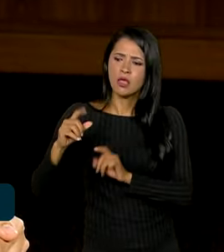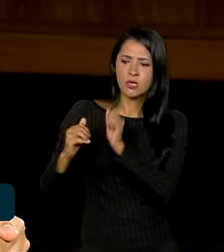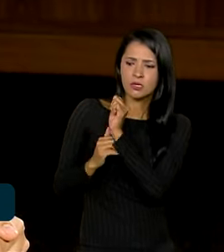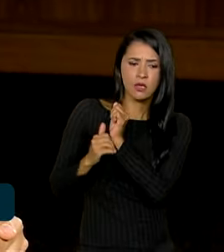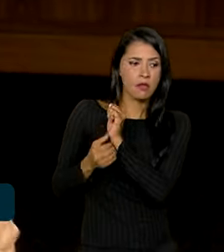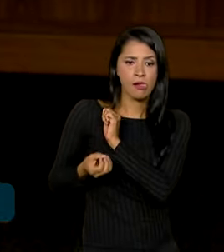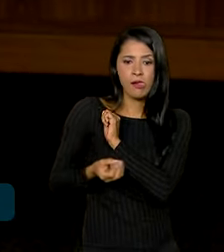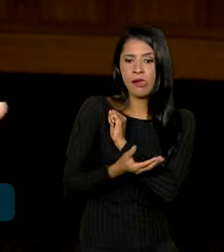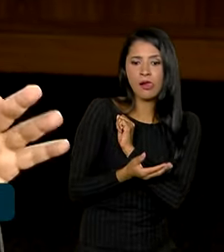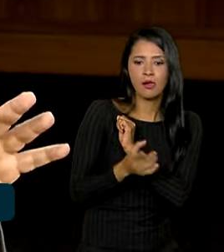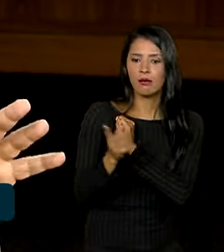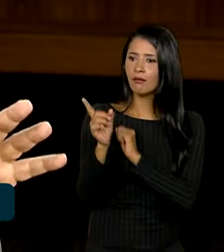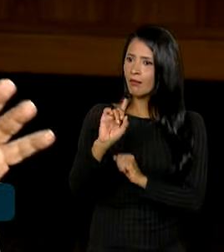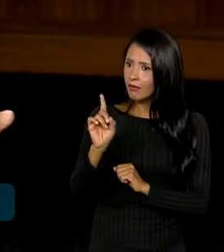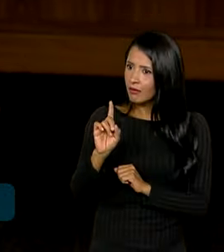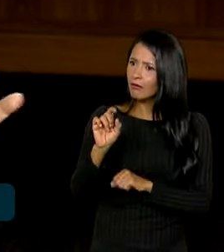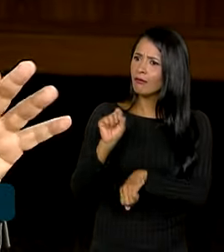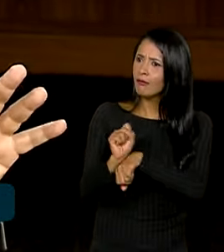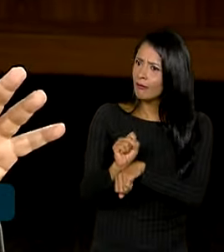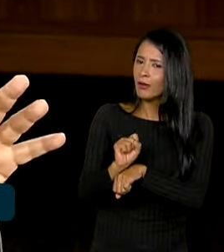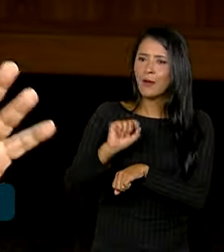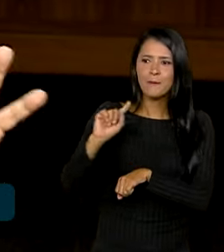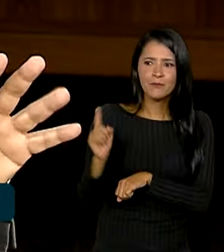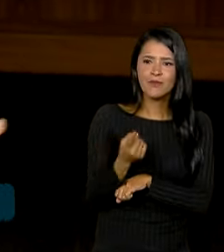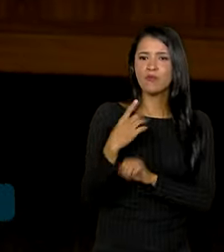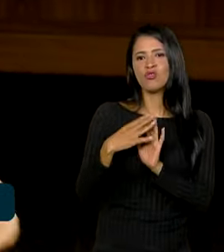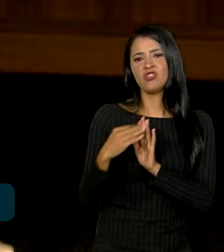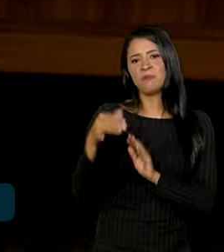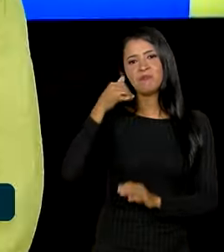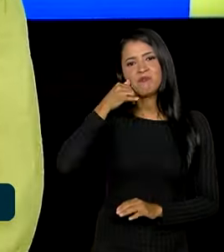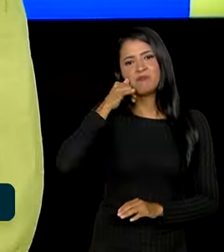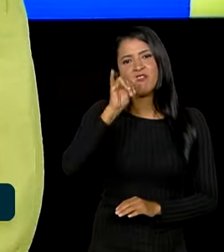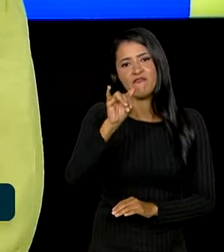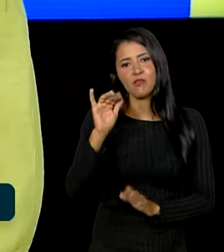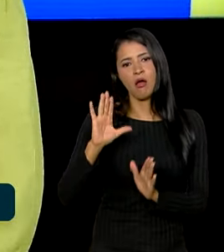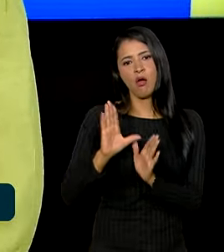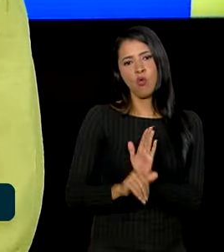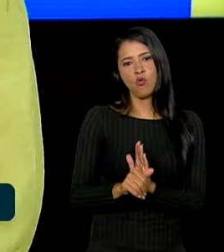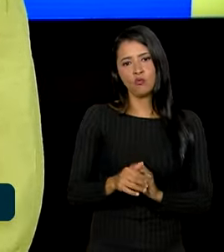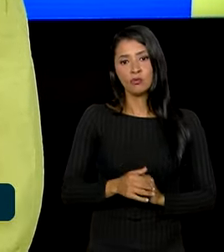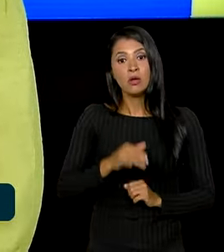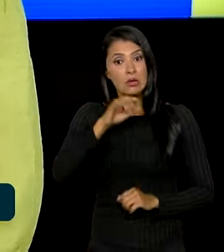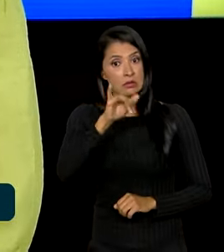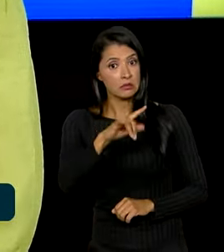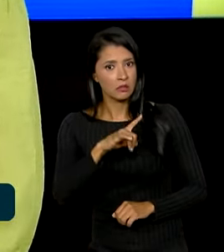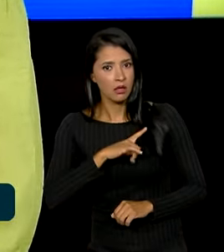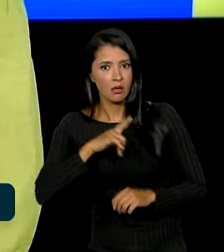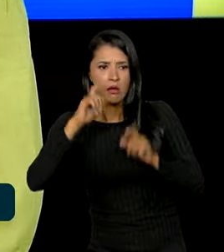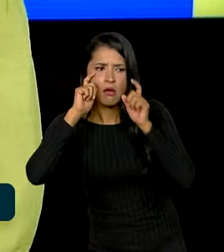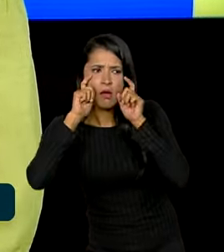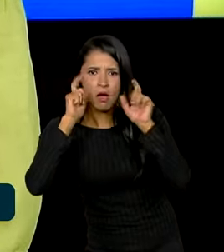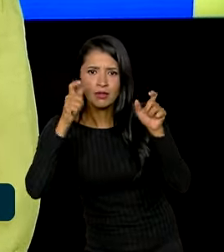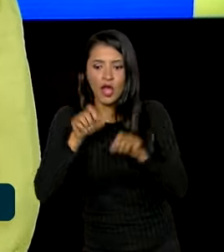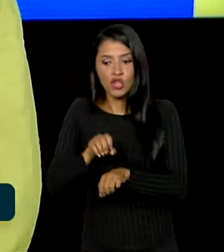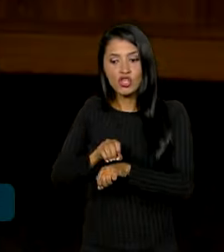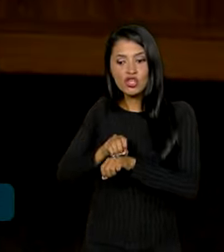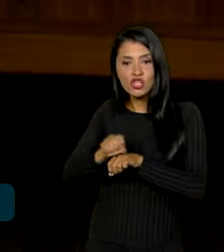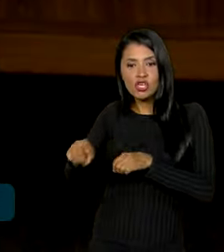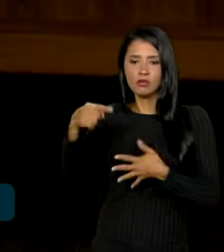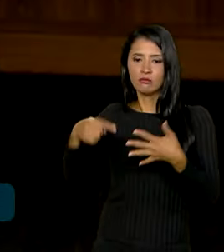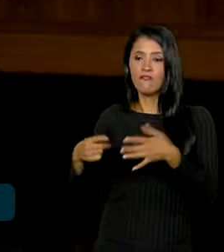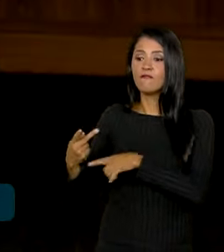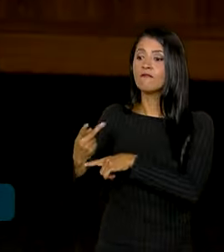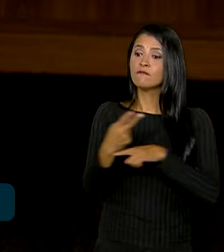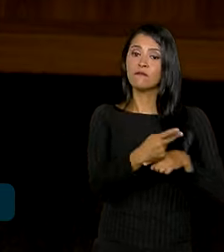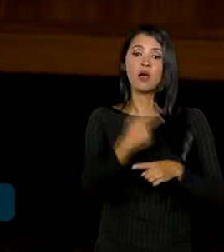senha para ninguém. É o modelo para evitar fraude. E se houver fraude, fique atento às dicas. Pode procurar o